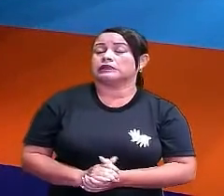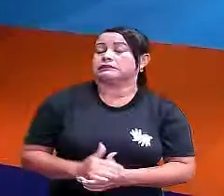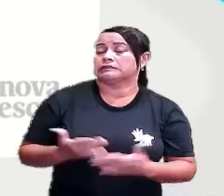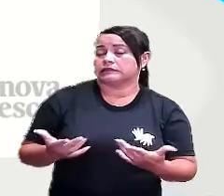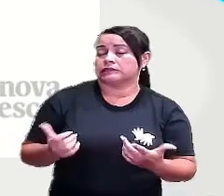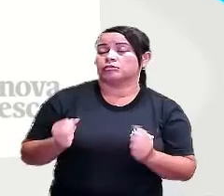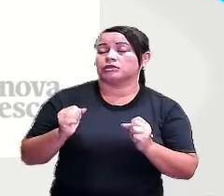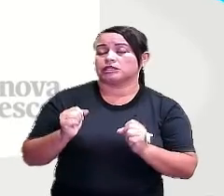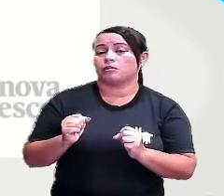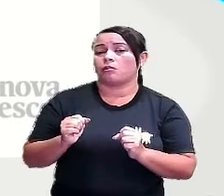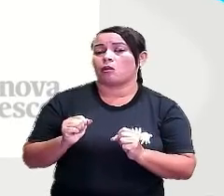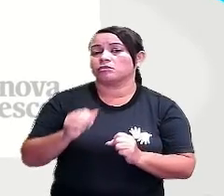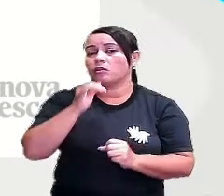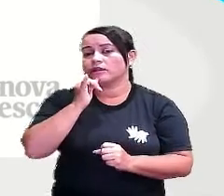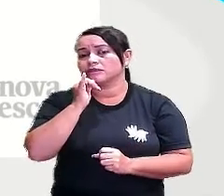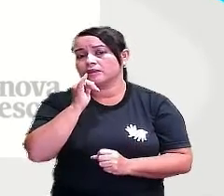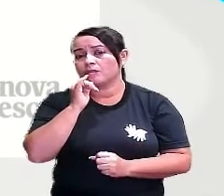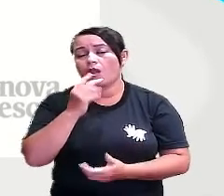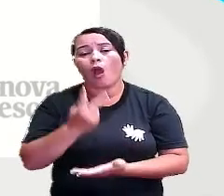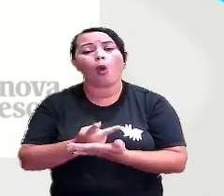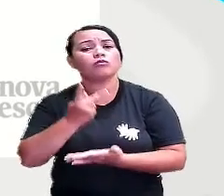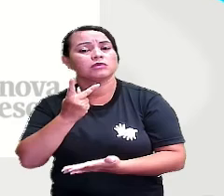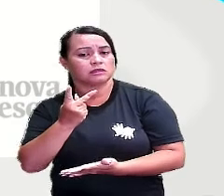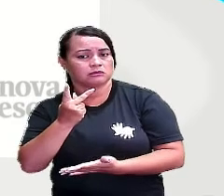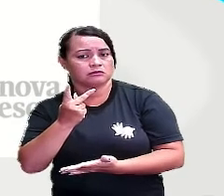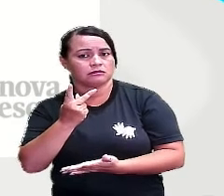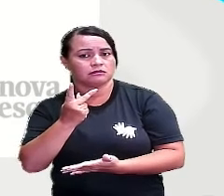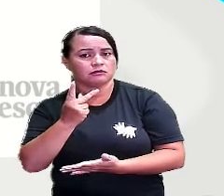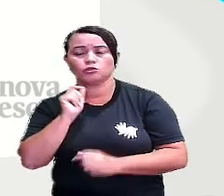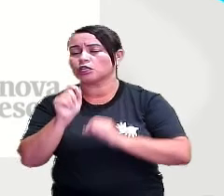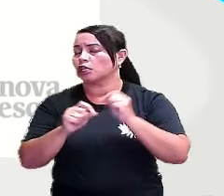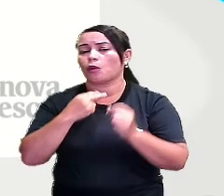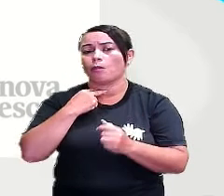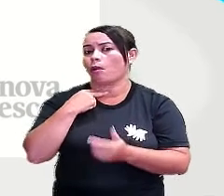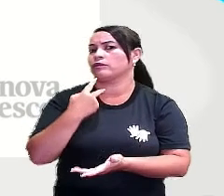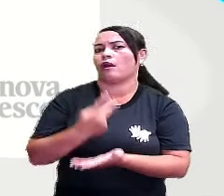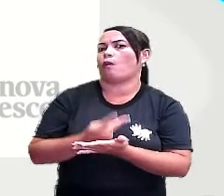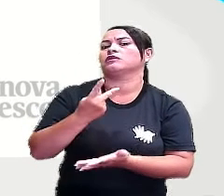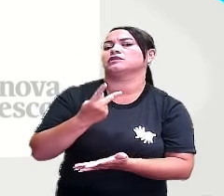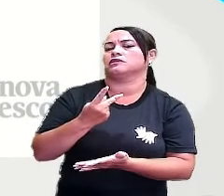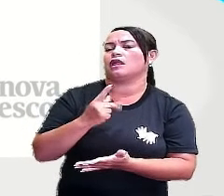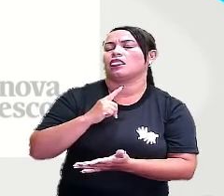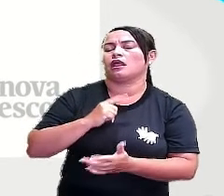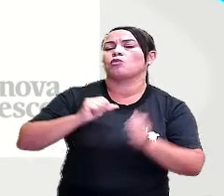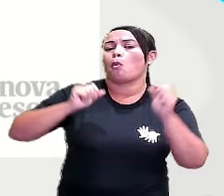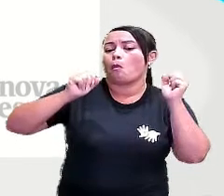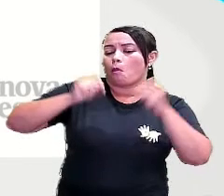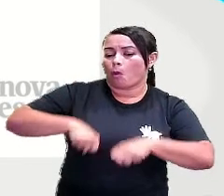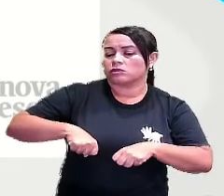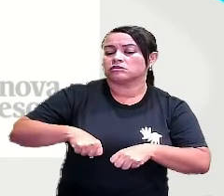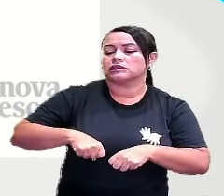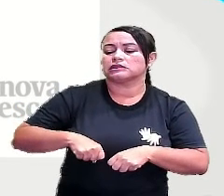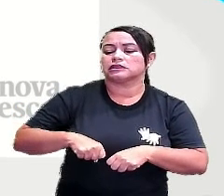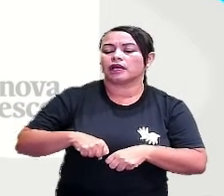provável quando ela tem possibilidade de acontecer. Quanto mais possibilidades, mais provável de